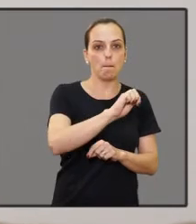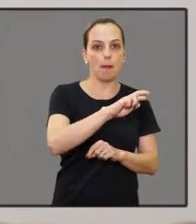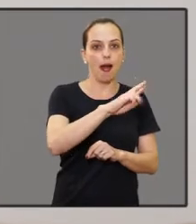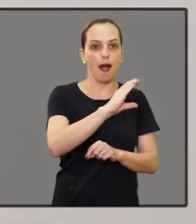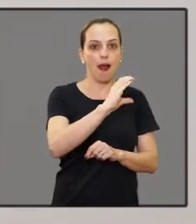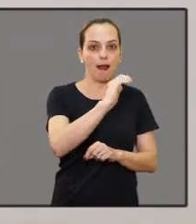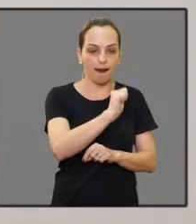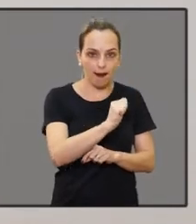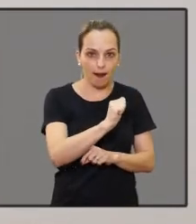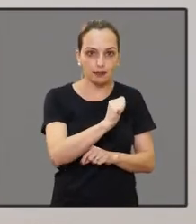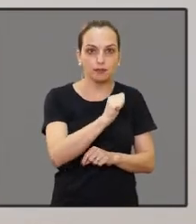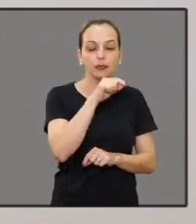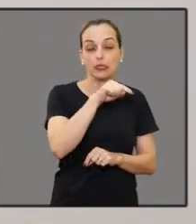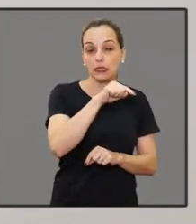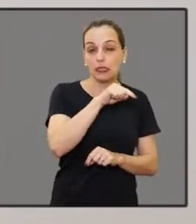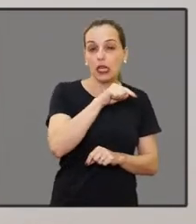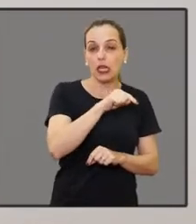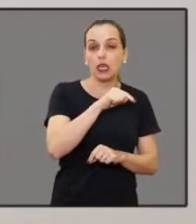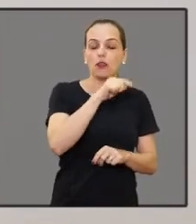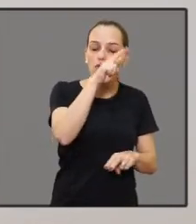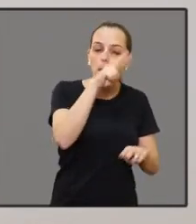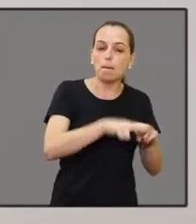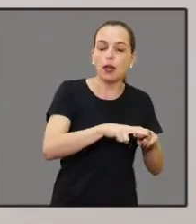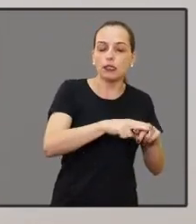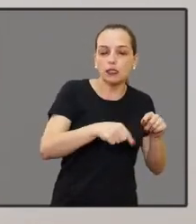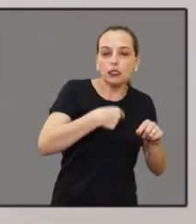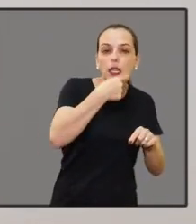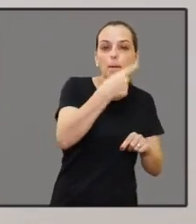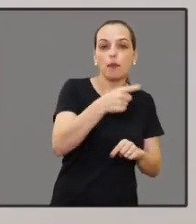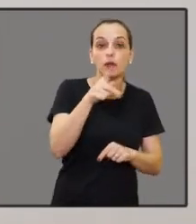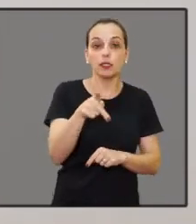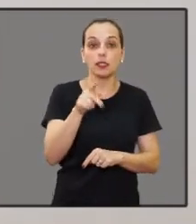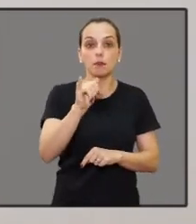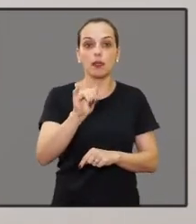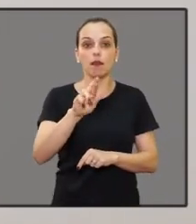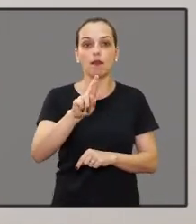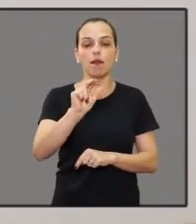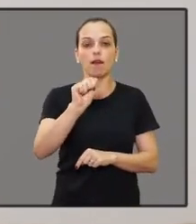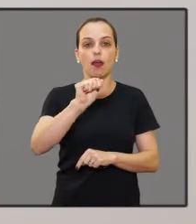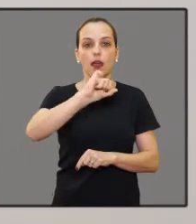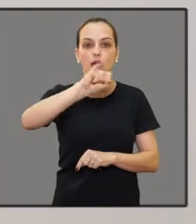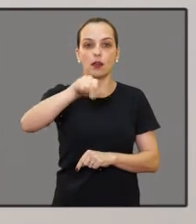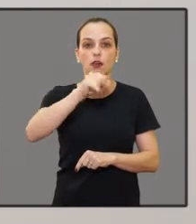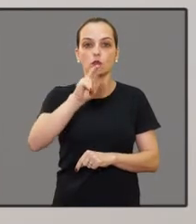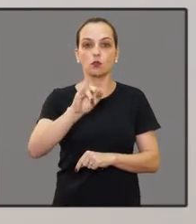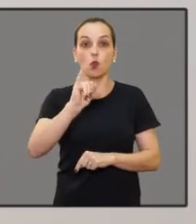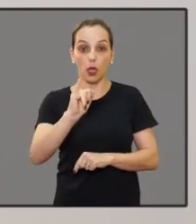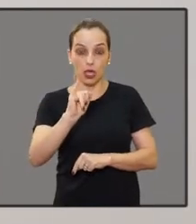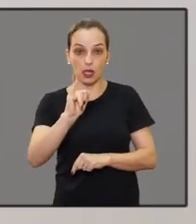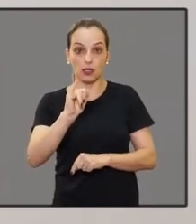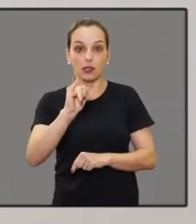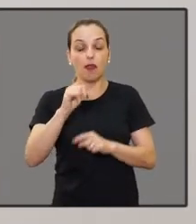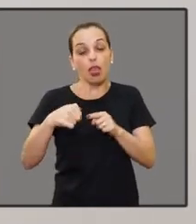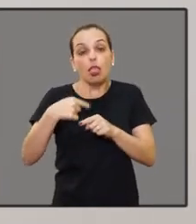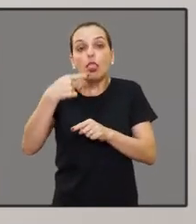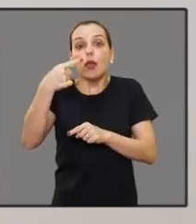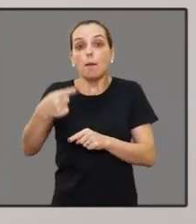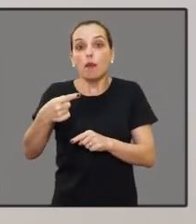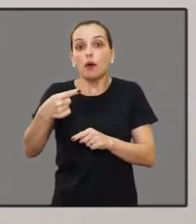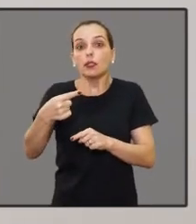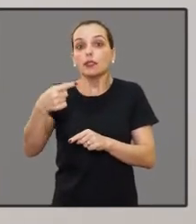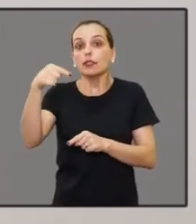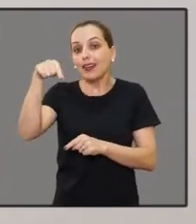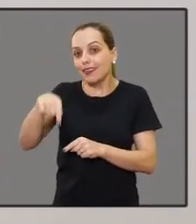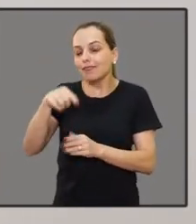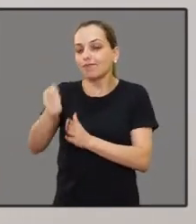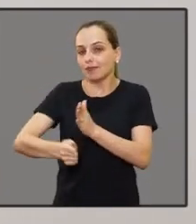Adélia, cidade minha de origem. Depois da comarca, passei por Pirajuí, fiquei um ano e dois meses em Pirajuí. E de